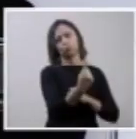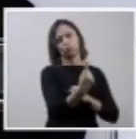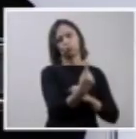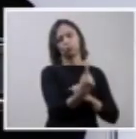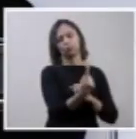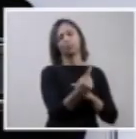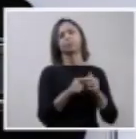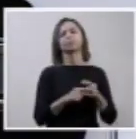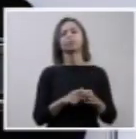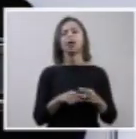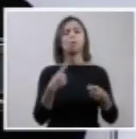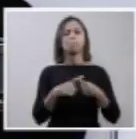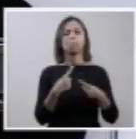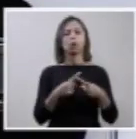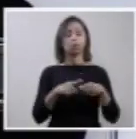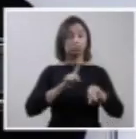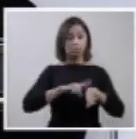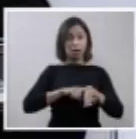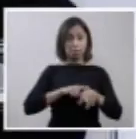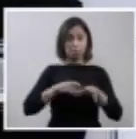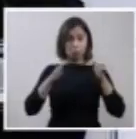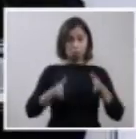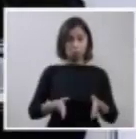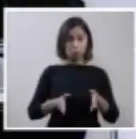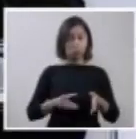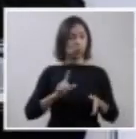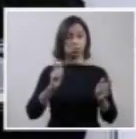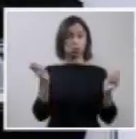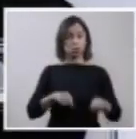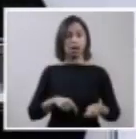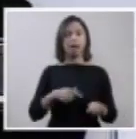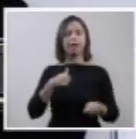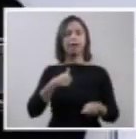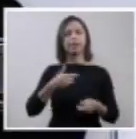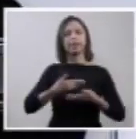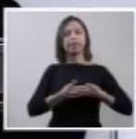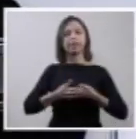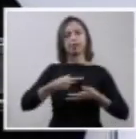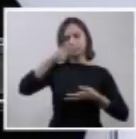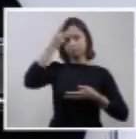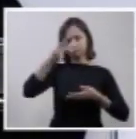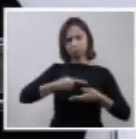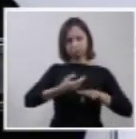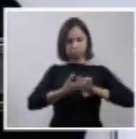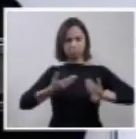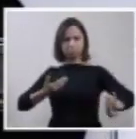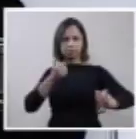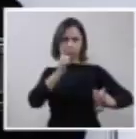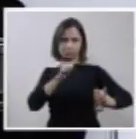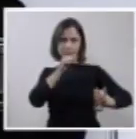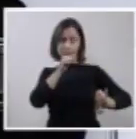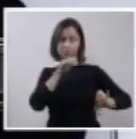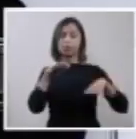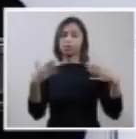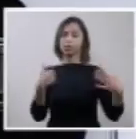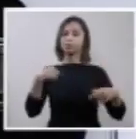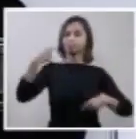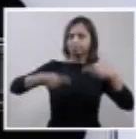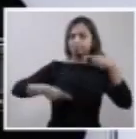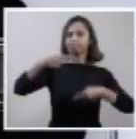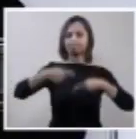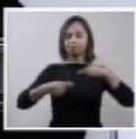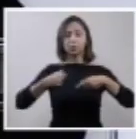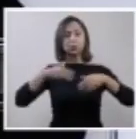não consegue separar o seu eu da sua mãe. Então, eu acho que essa discussão também deve olhar com